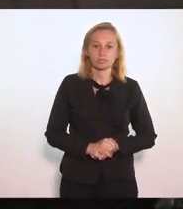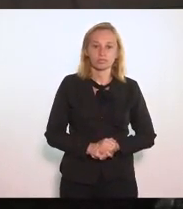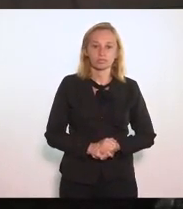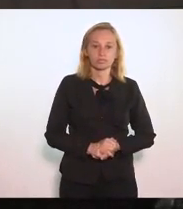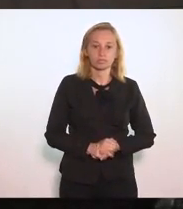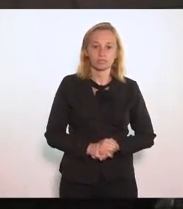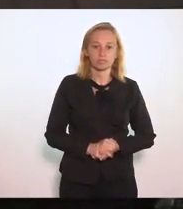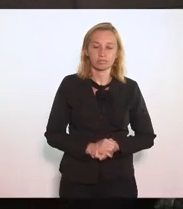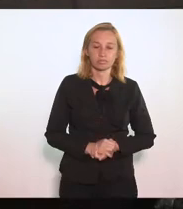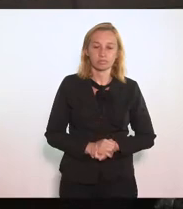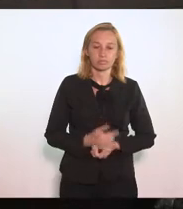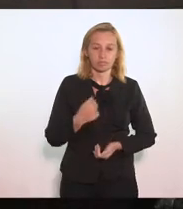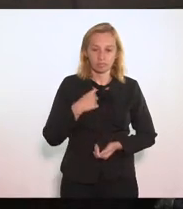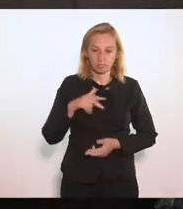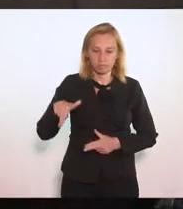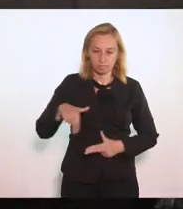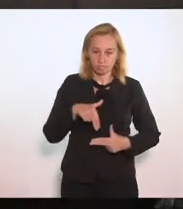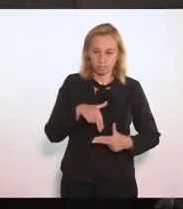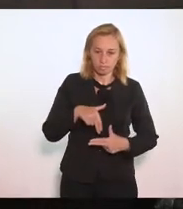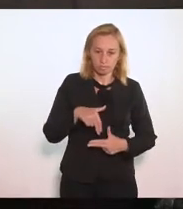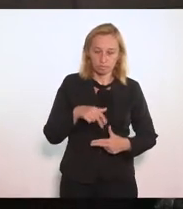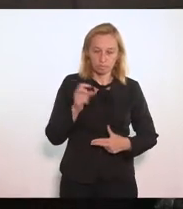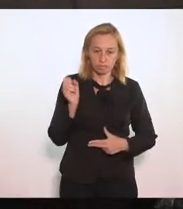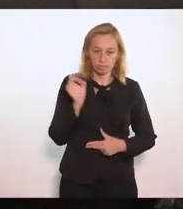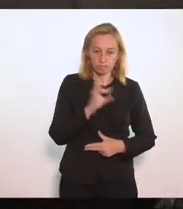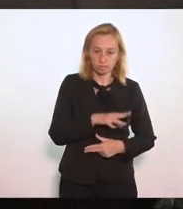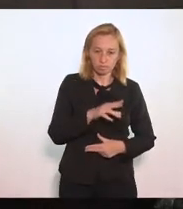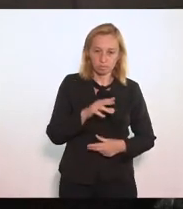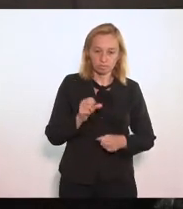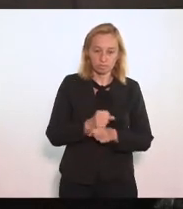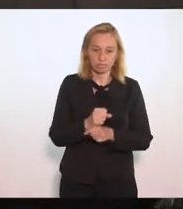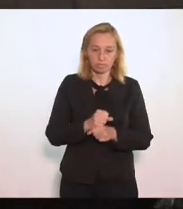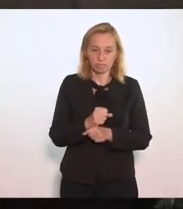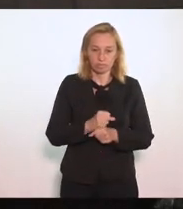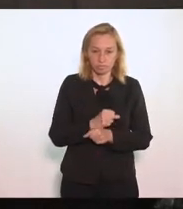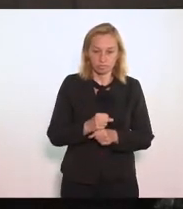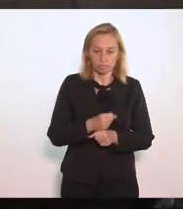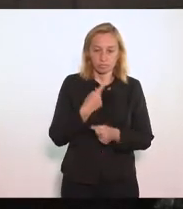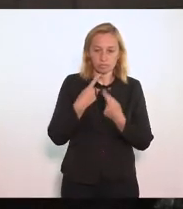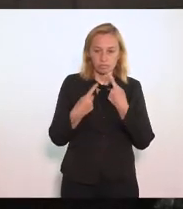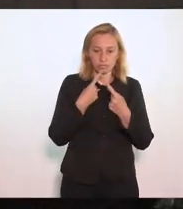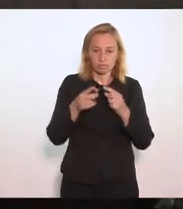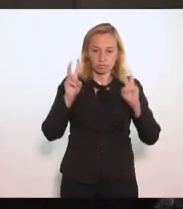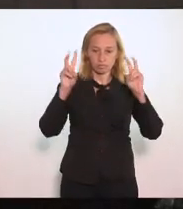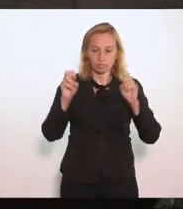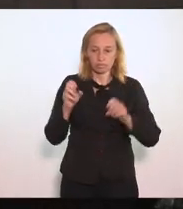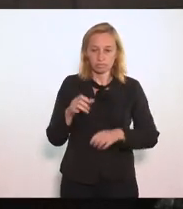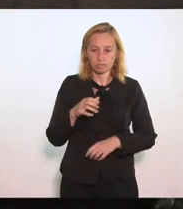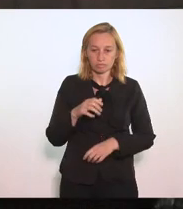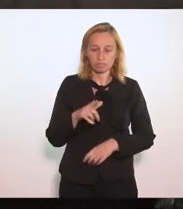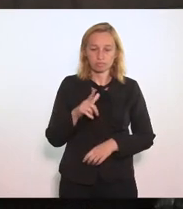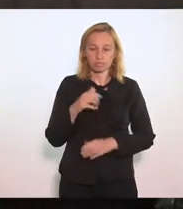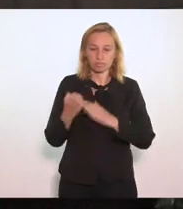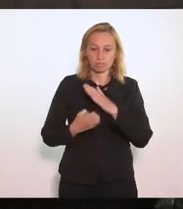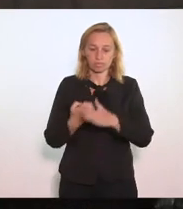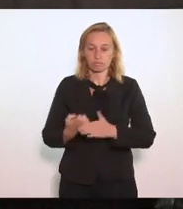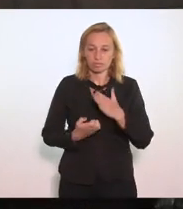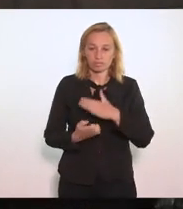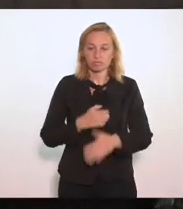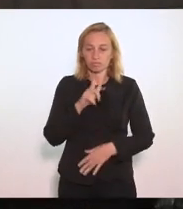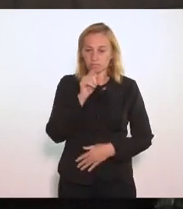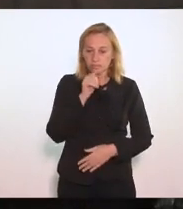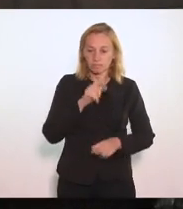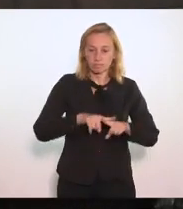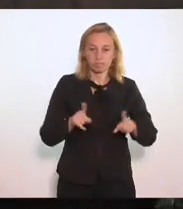estive aqui No parlamento Nos dois primeiros anos Dessa legislatura Onde foi discutida Essa questão da CEDAI Mas gostaria De dizer aqui